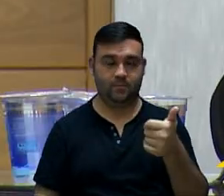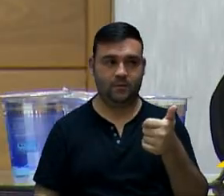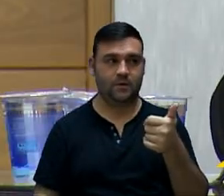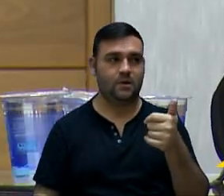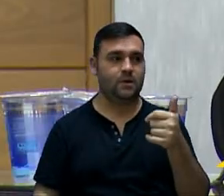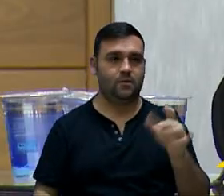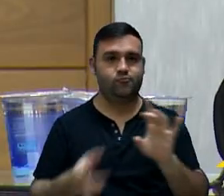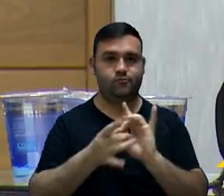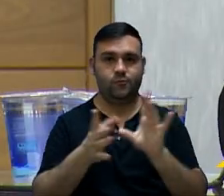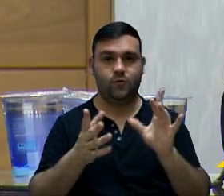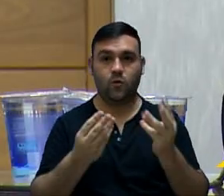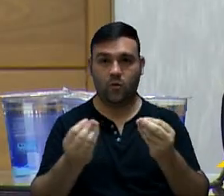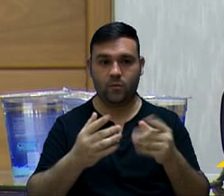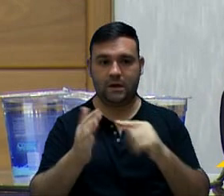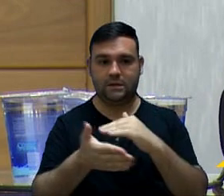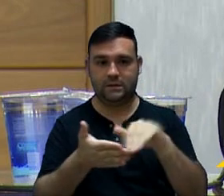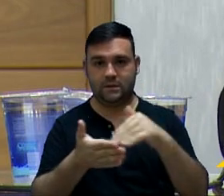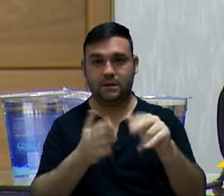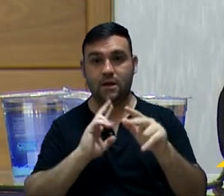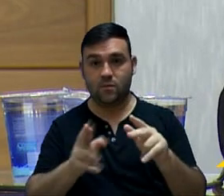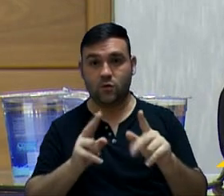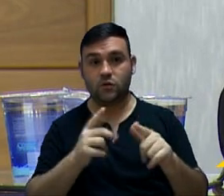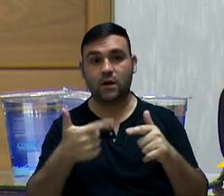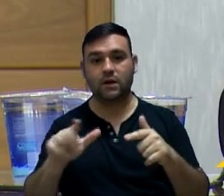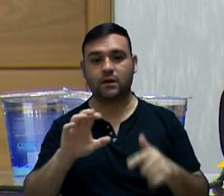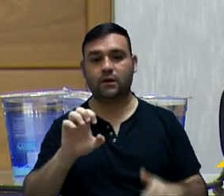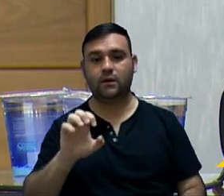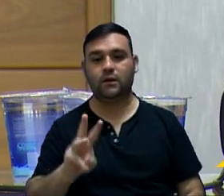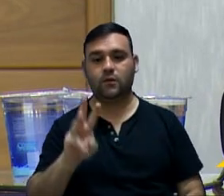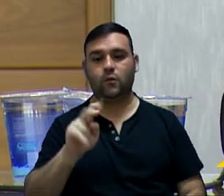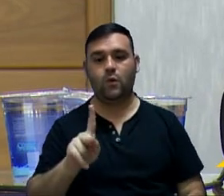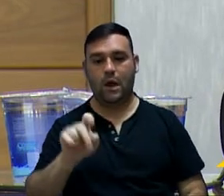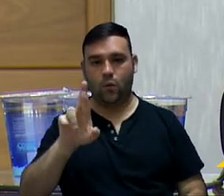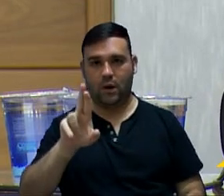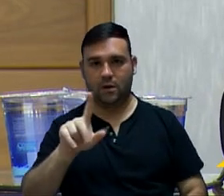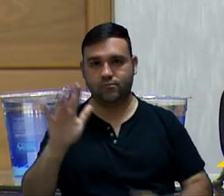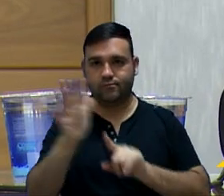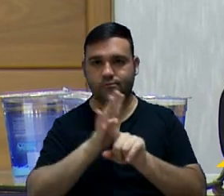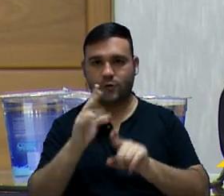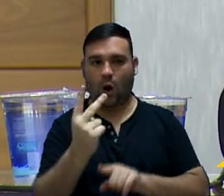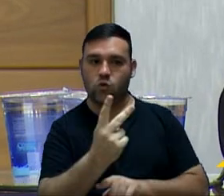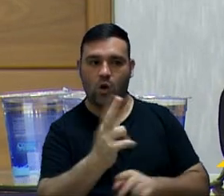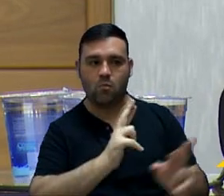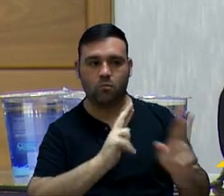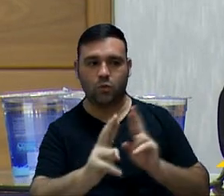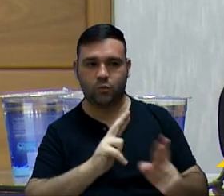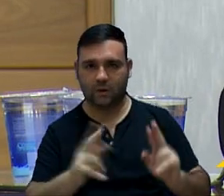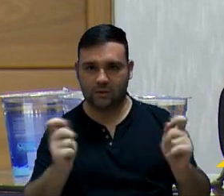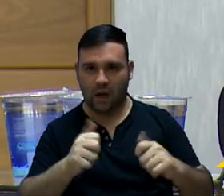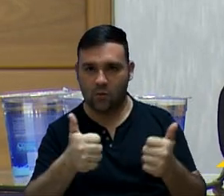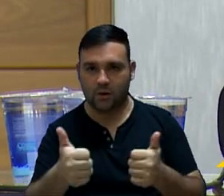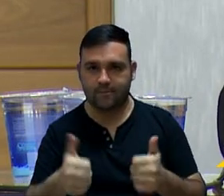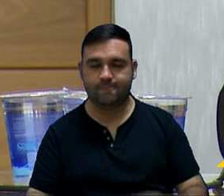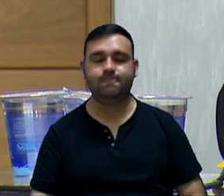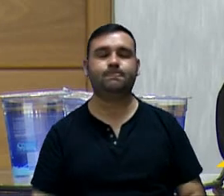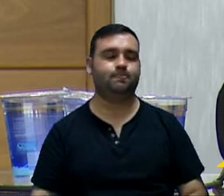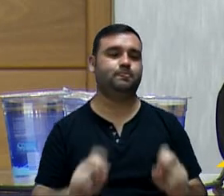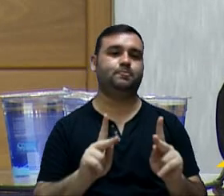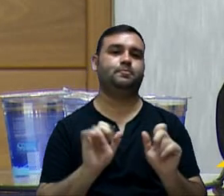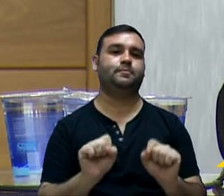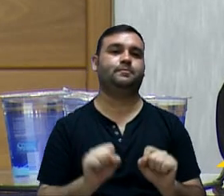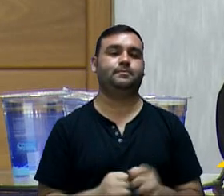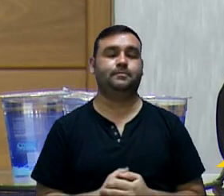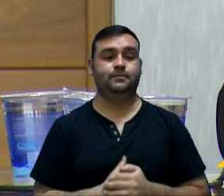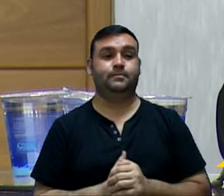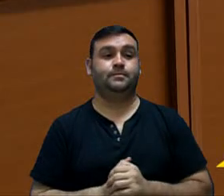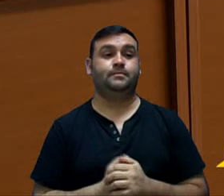Eu vou abrir, eu vou fazer o seguinte, secretário, você responde... Eu vou passar para o Elk, que aí o senhor já responde a pergunta dos dois, pode ser? Pode, pode